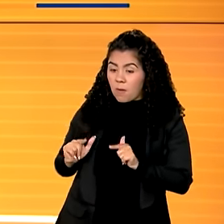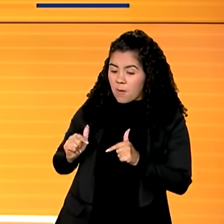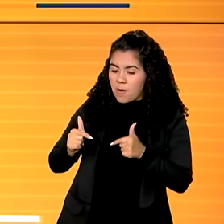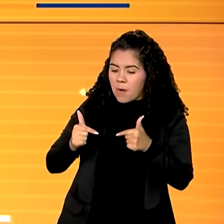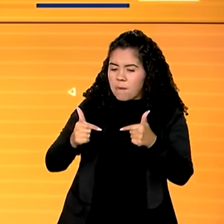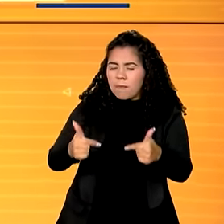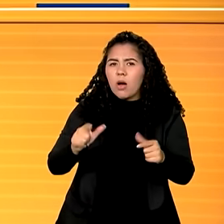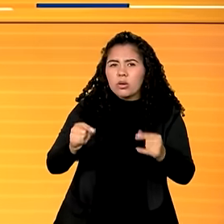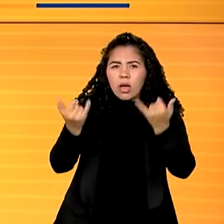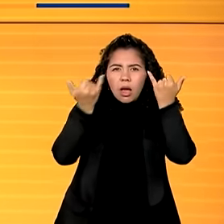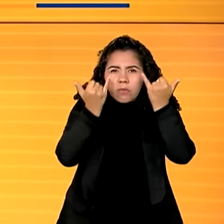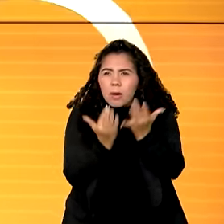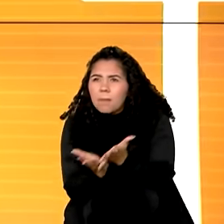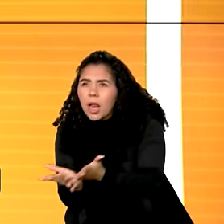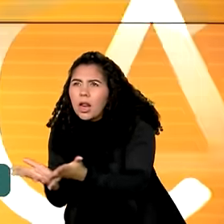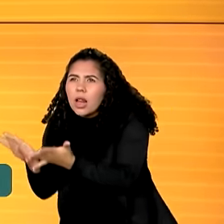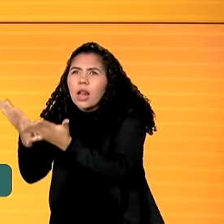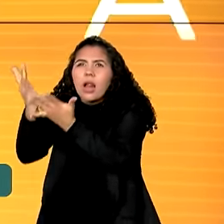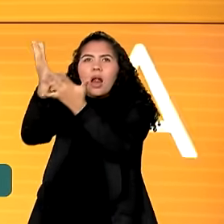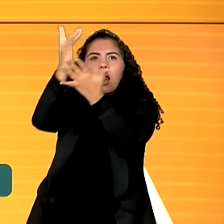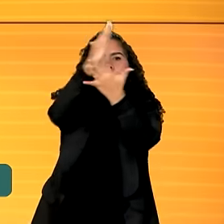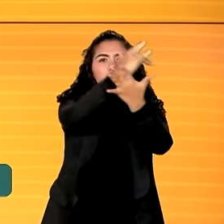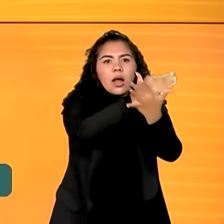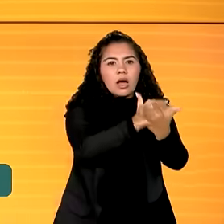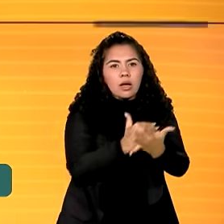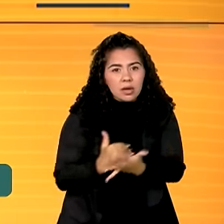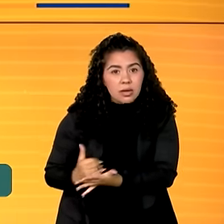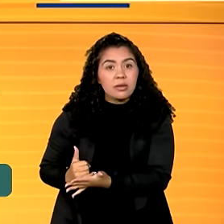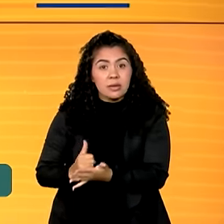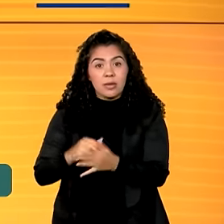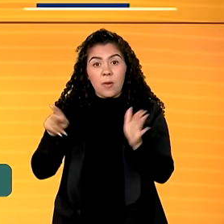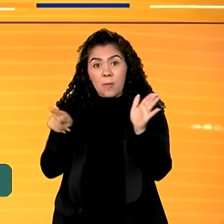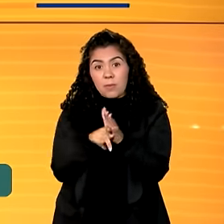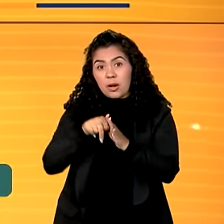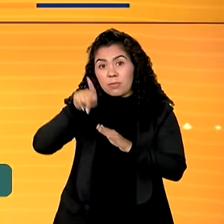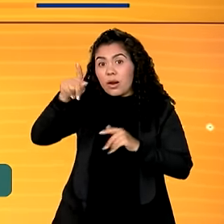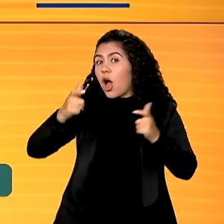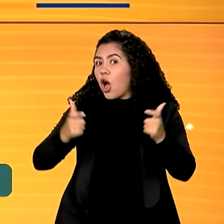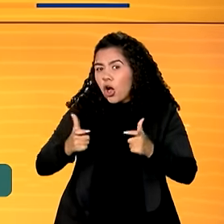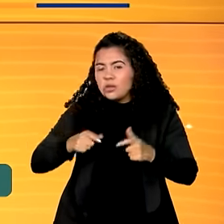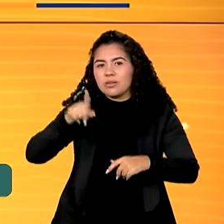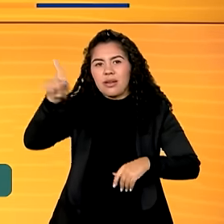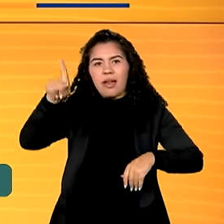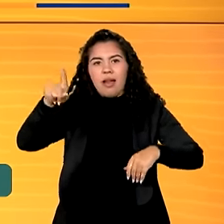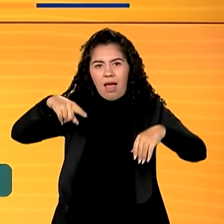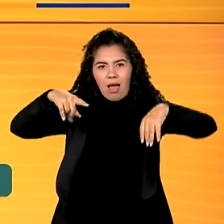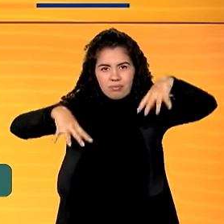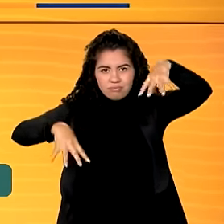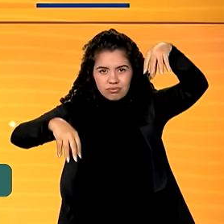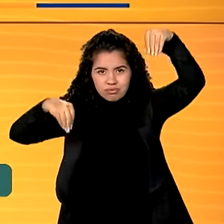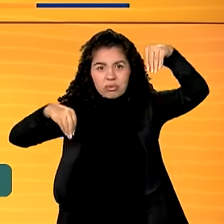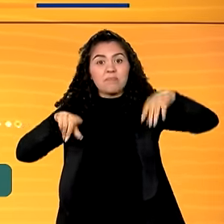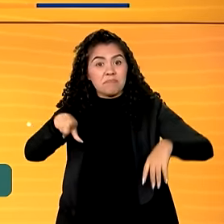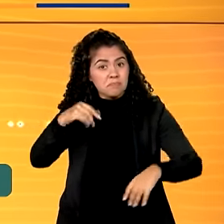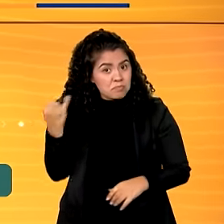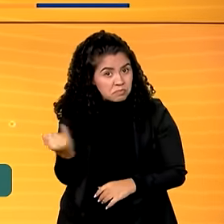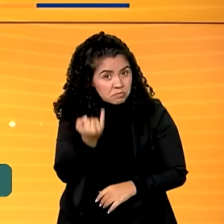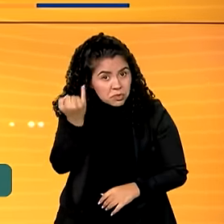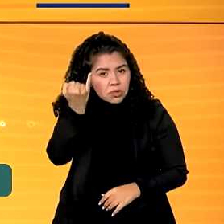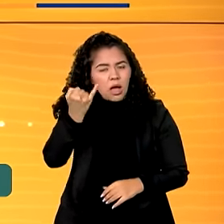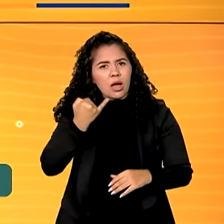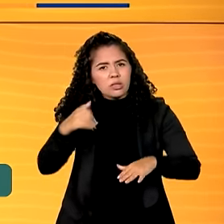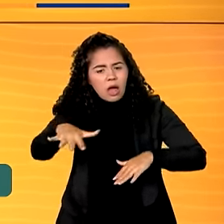mapeamento geológico do arquipélago de Fernando de Noronha. O levantamento vai ser importante aí nos estudos